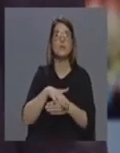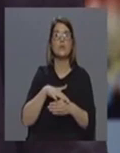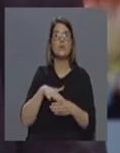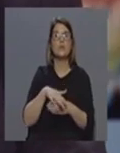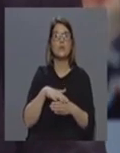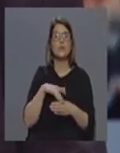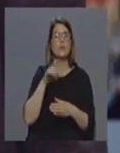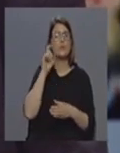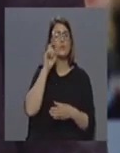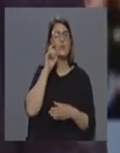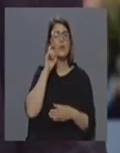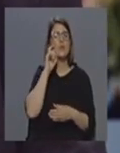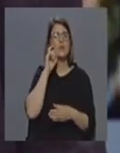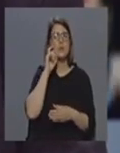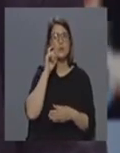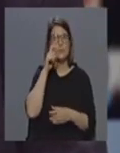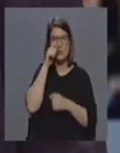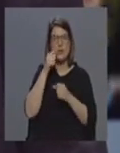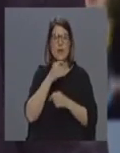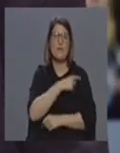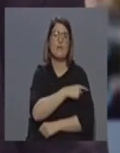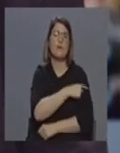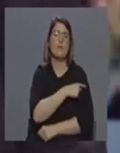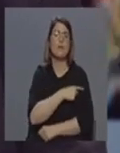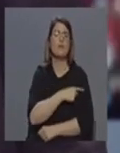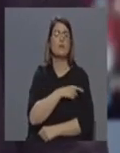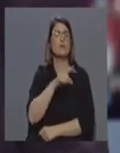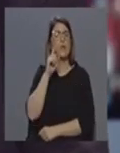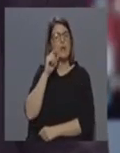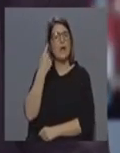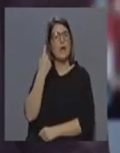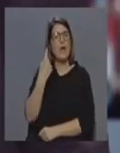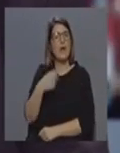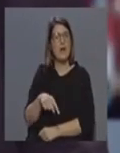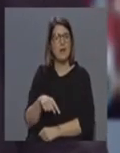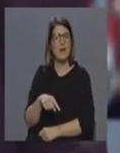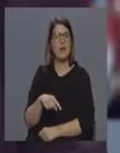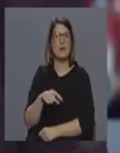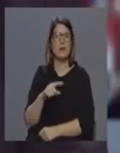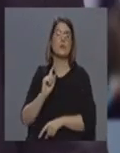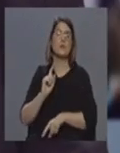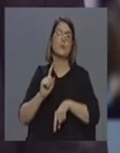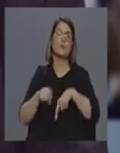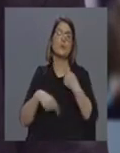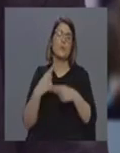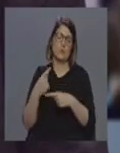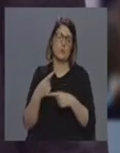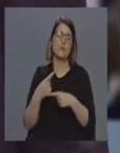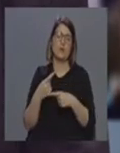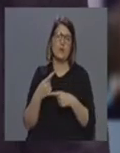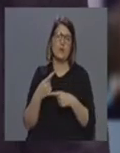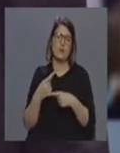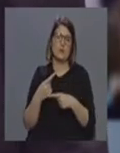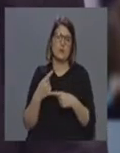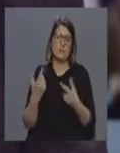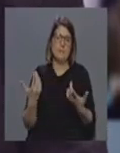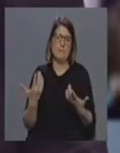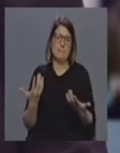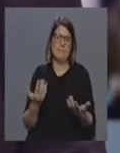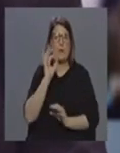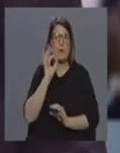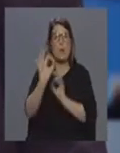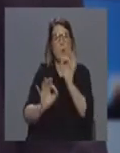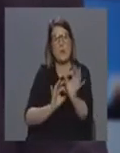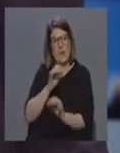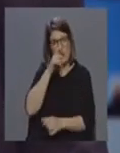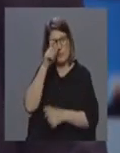segurança aos nossos enfermeiros sejam-lhes garantidas para que eles possam prestar da melhor forma os cuidados